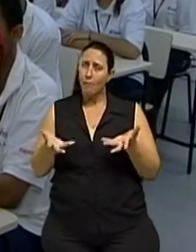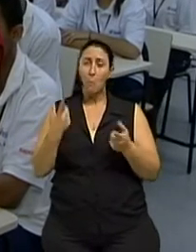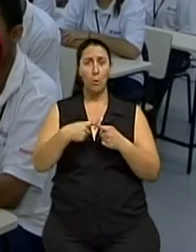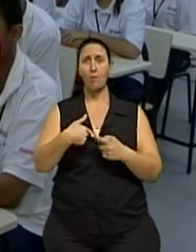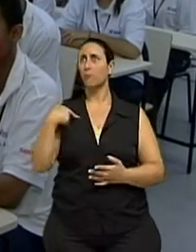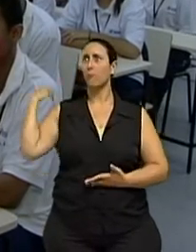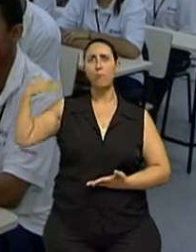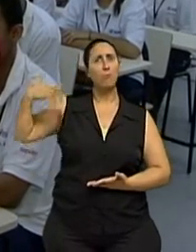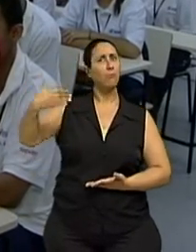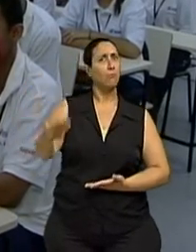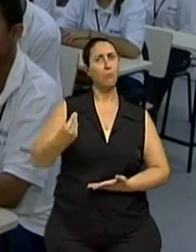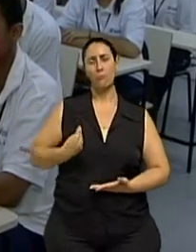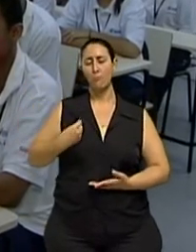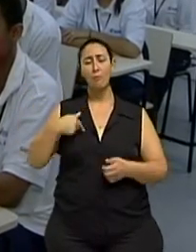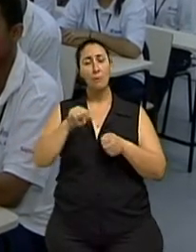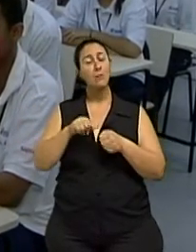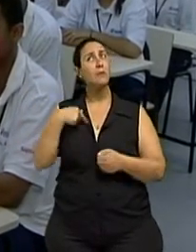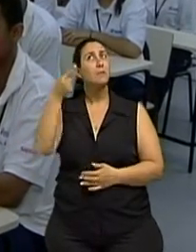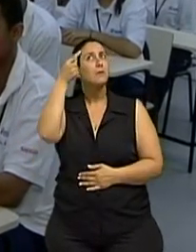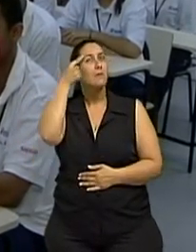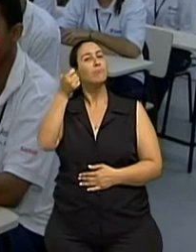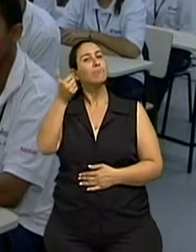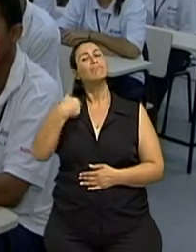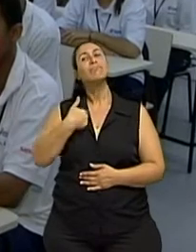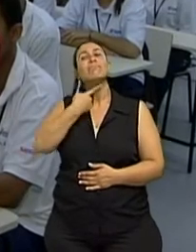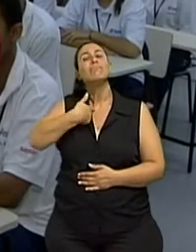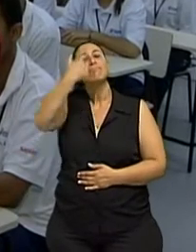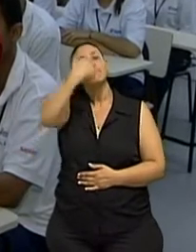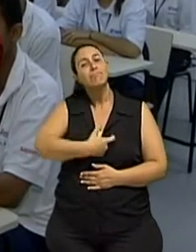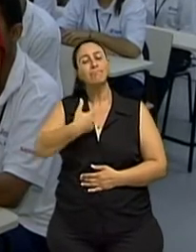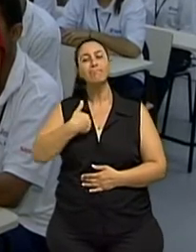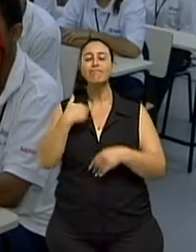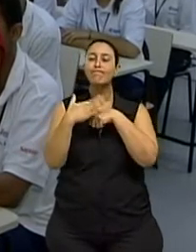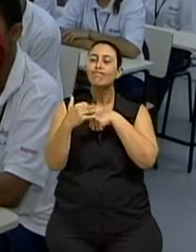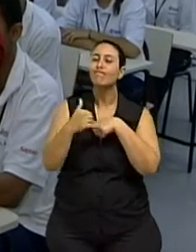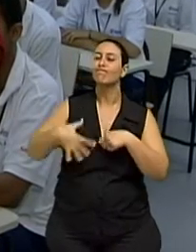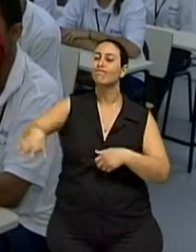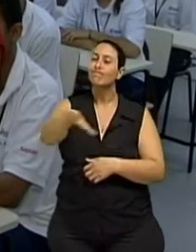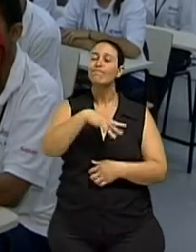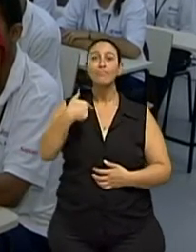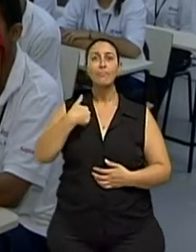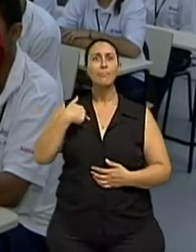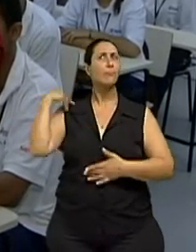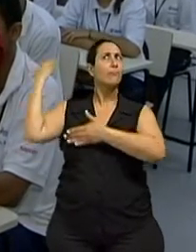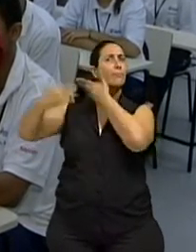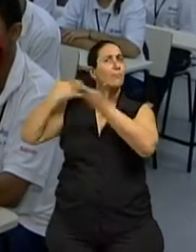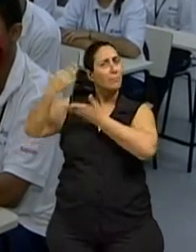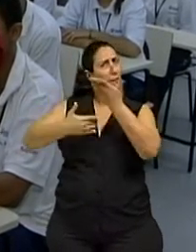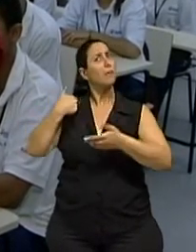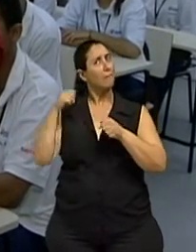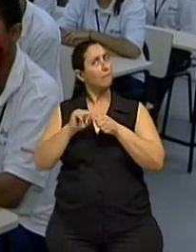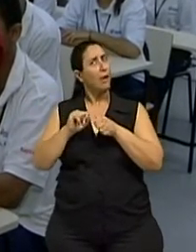Então, resolvi oferecer, graciosamente, por afeto, aquilo que eu passei a vida inteira fazendo